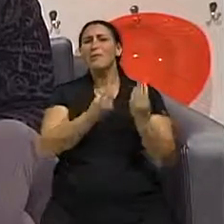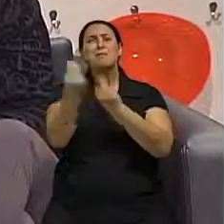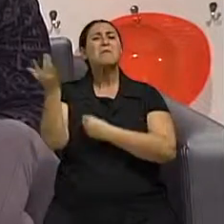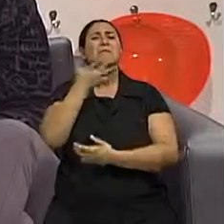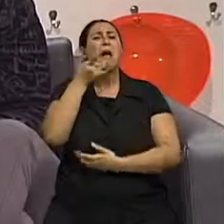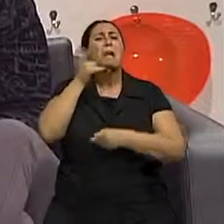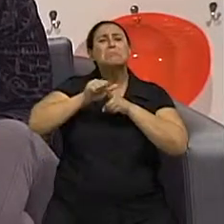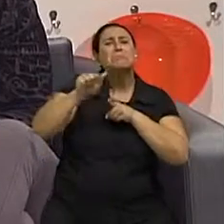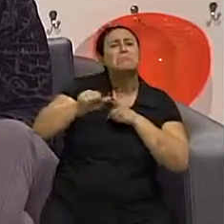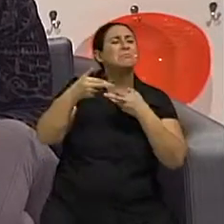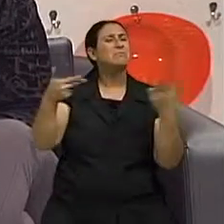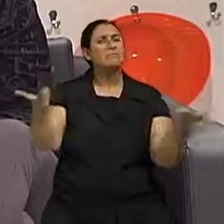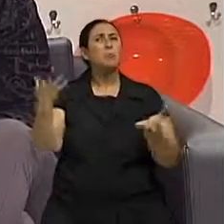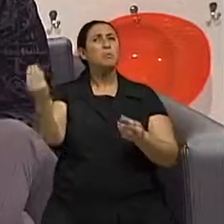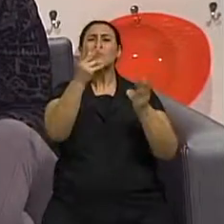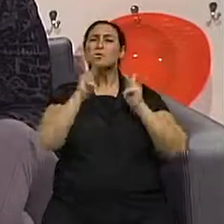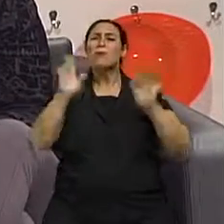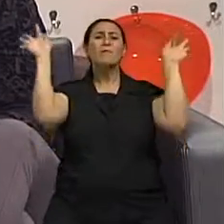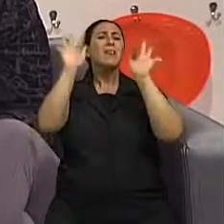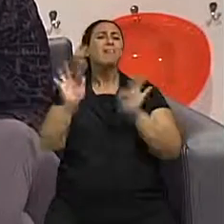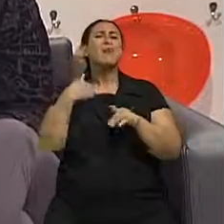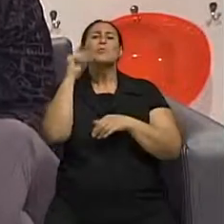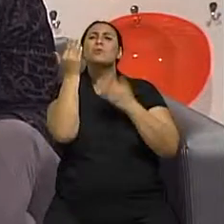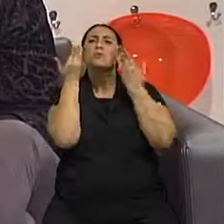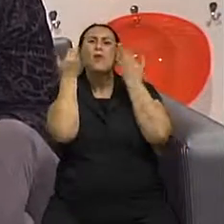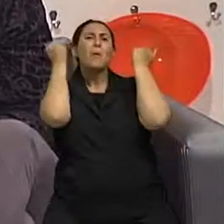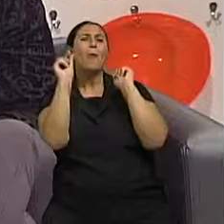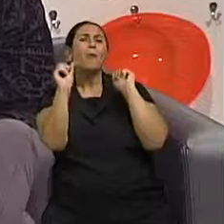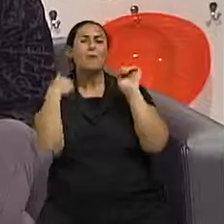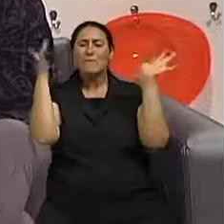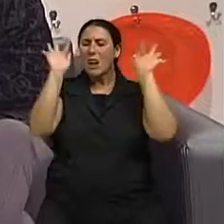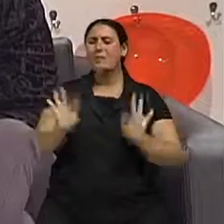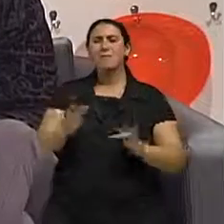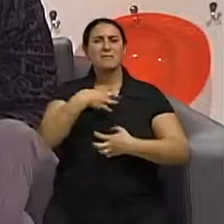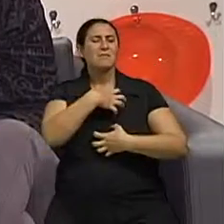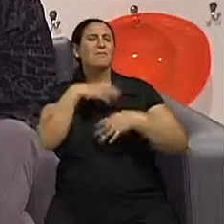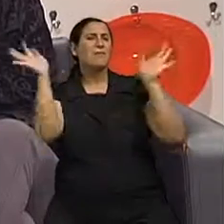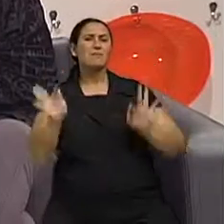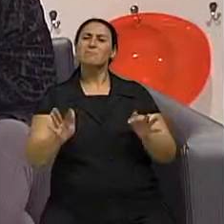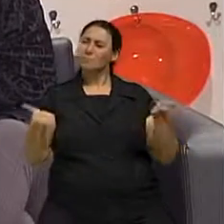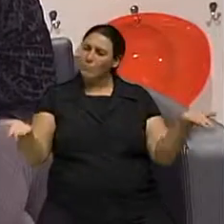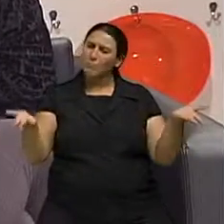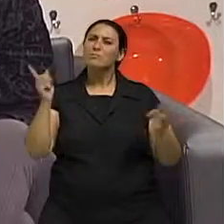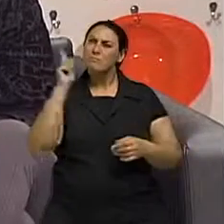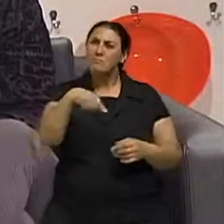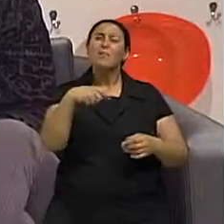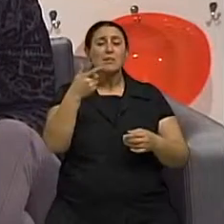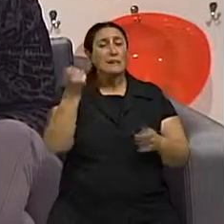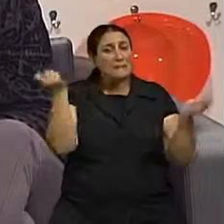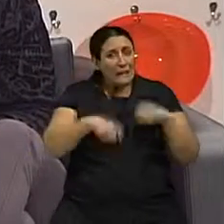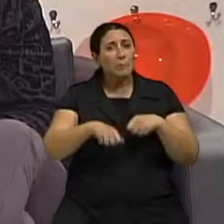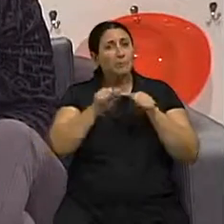eu vejo tanta gente mais feliz porque tirou um pouquinho, deu um jeitinho e com toda orientação para saber se é